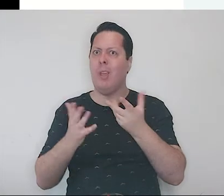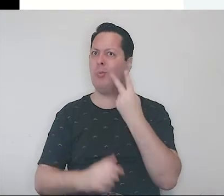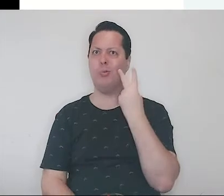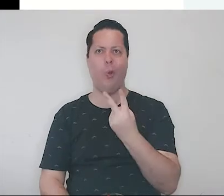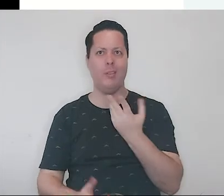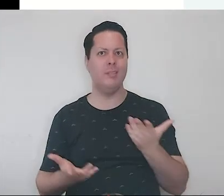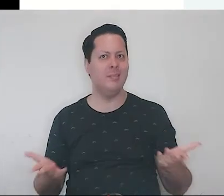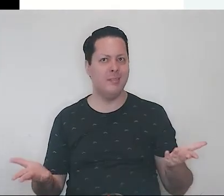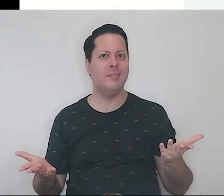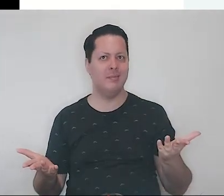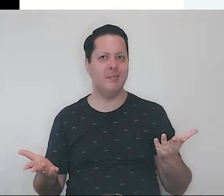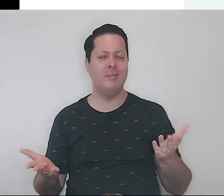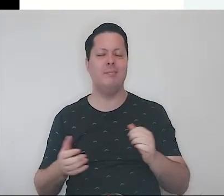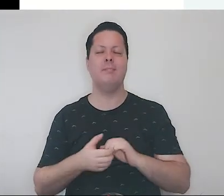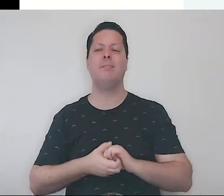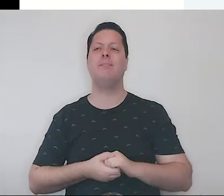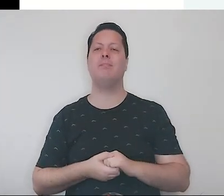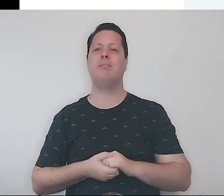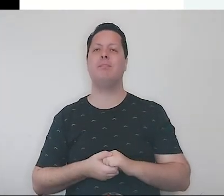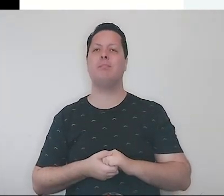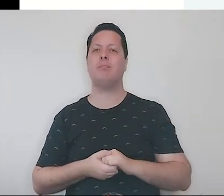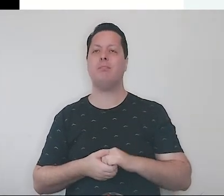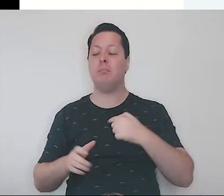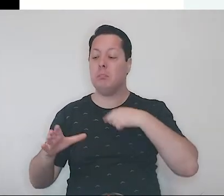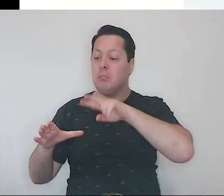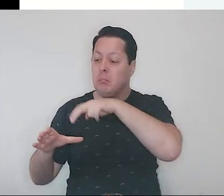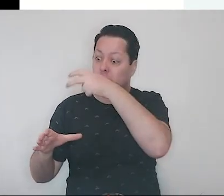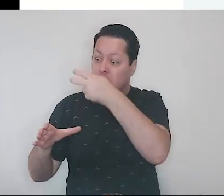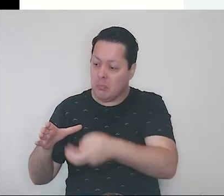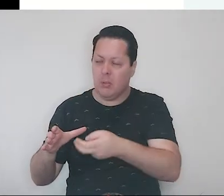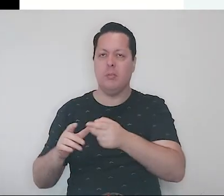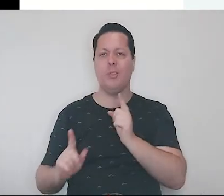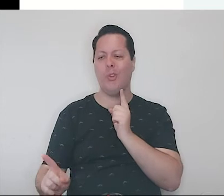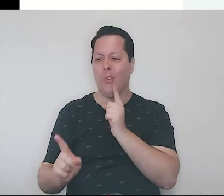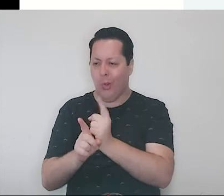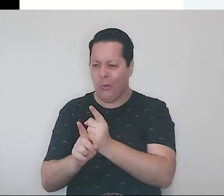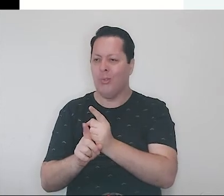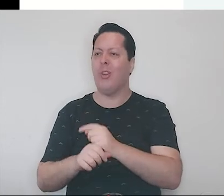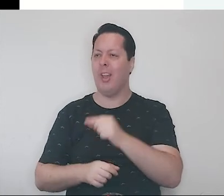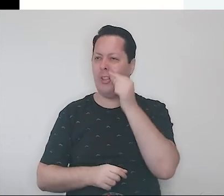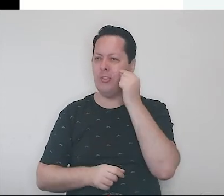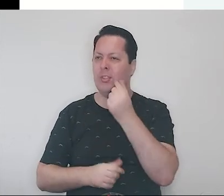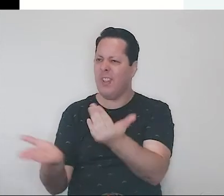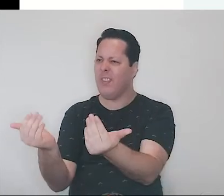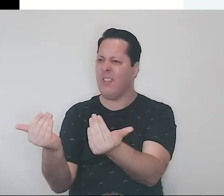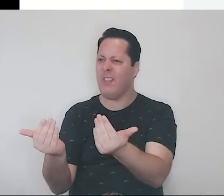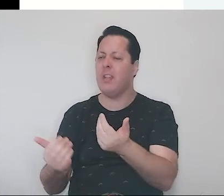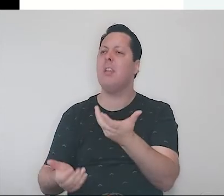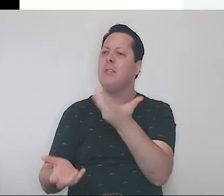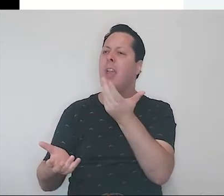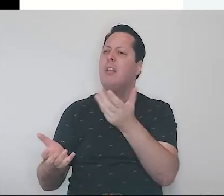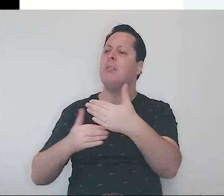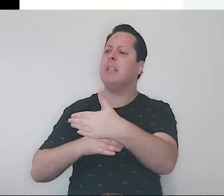E, chegando dentro do buraco, encontrou os ratinhos e disse, Tragam a